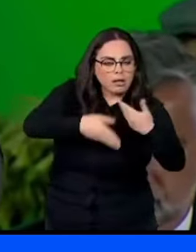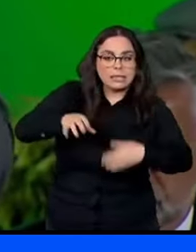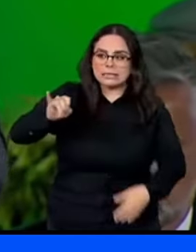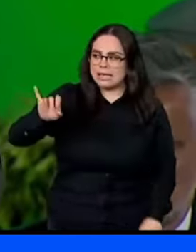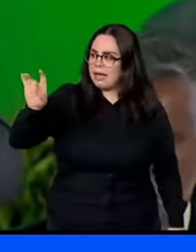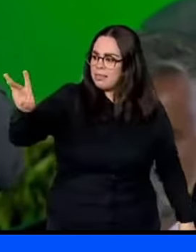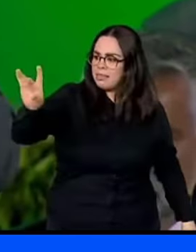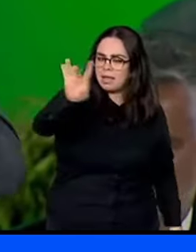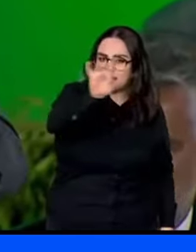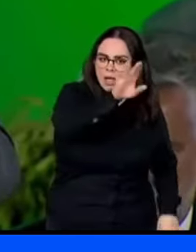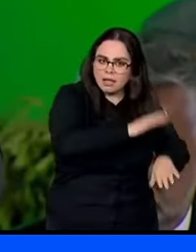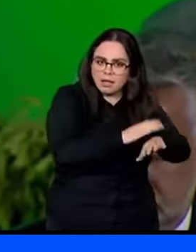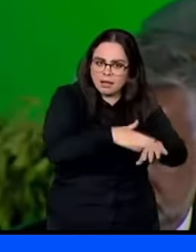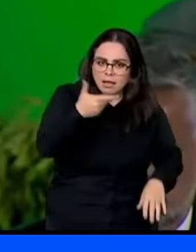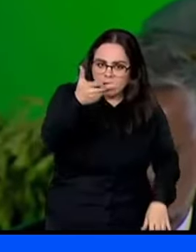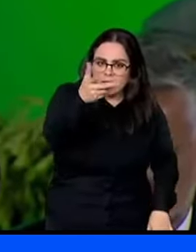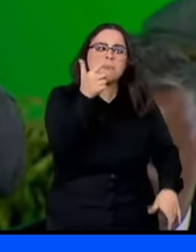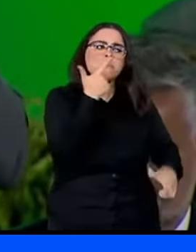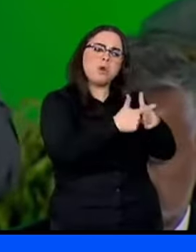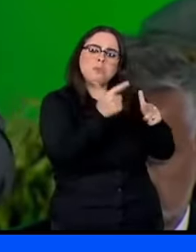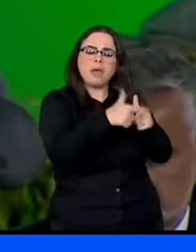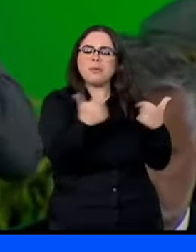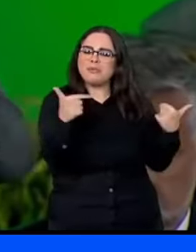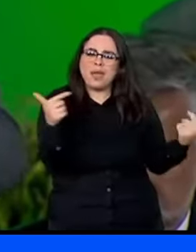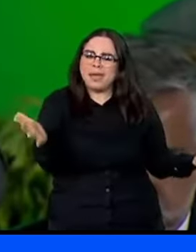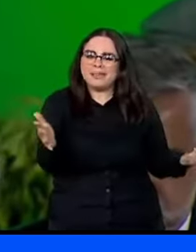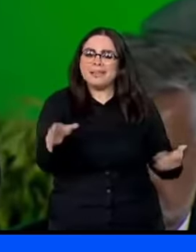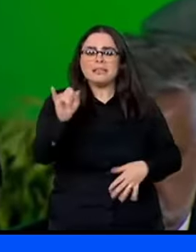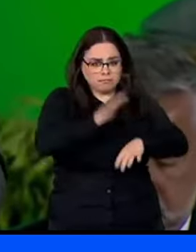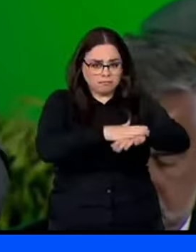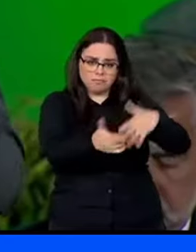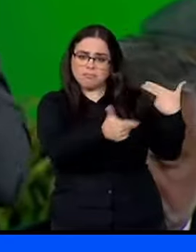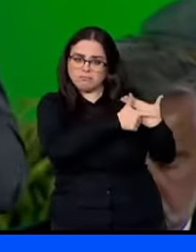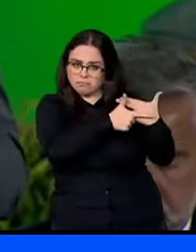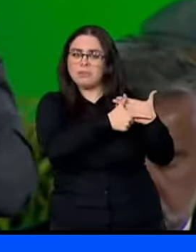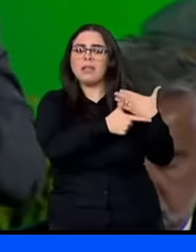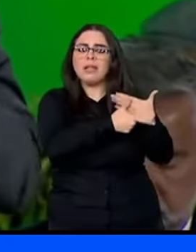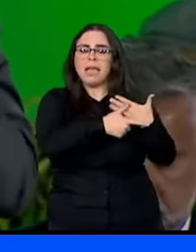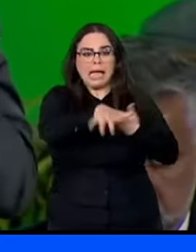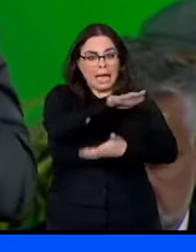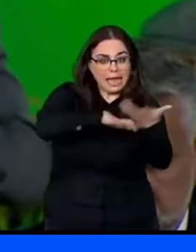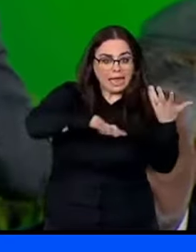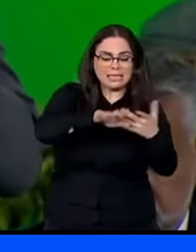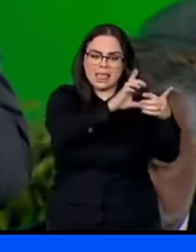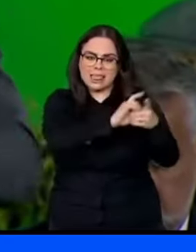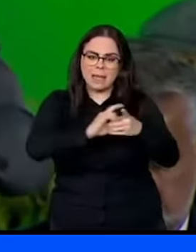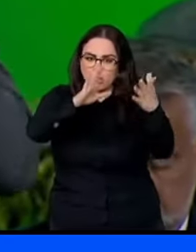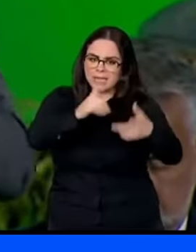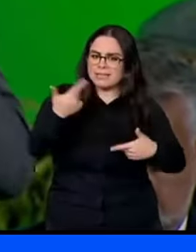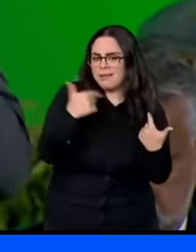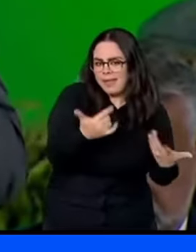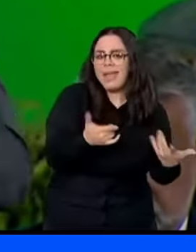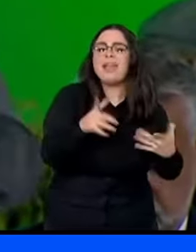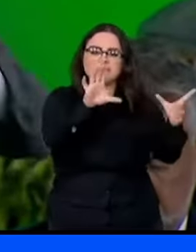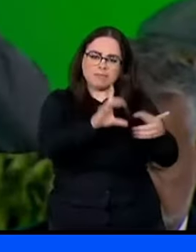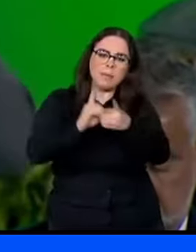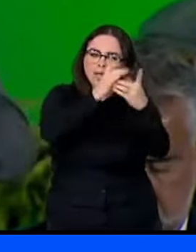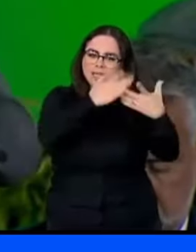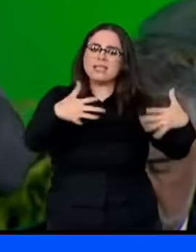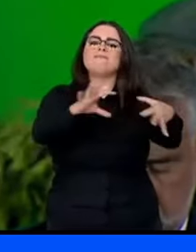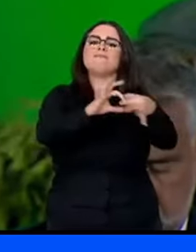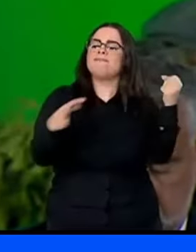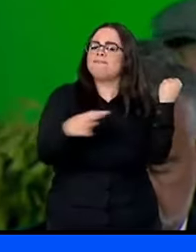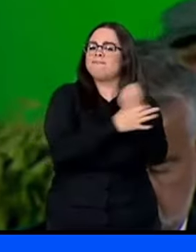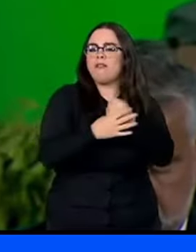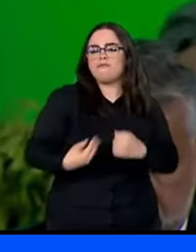Esse país não terá problema Esse país não terá crise E a democracia brasileira estará garantida para o